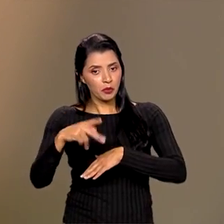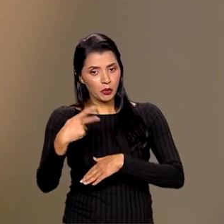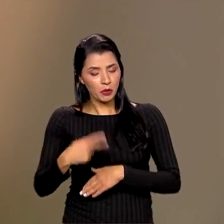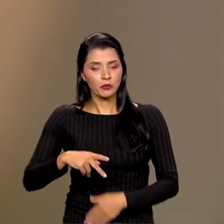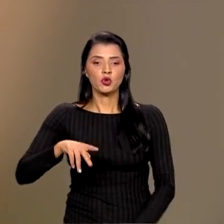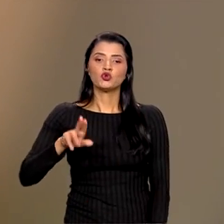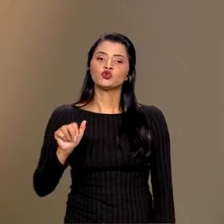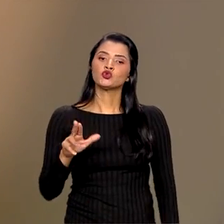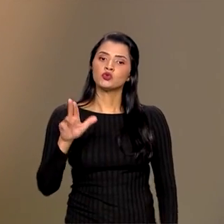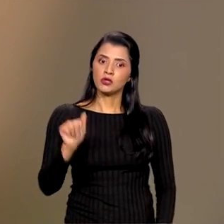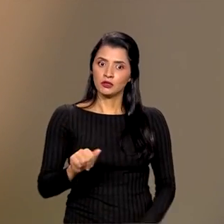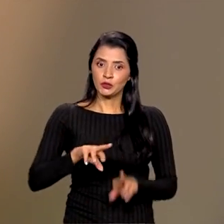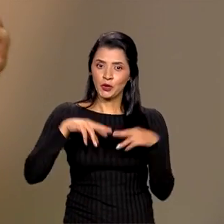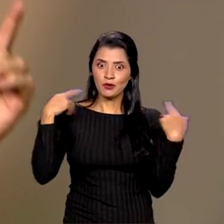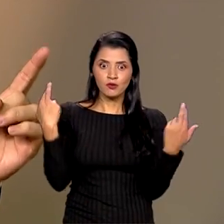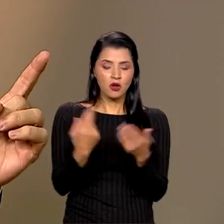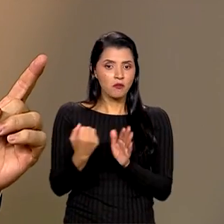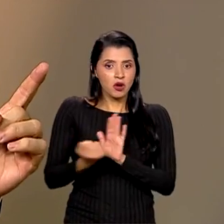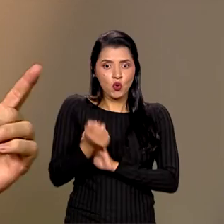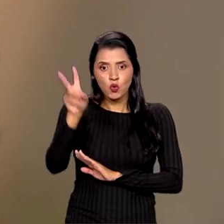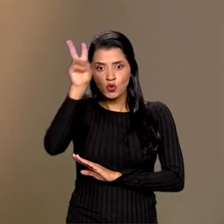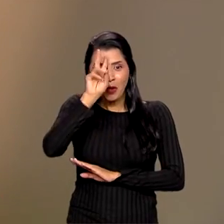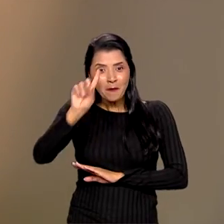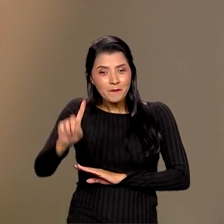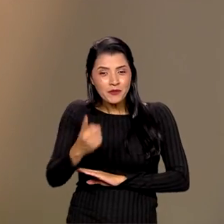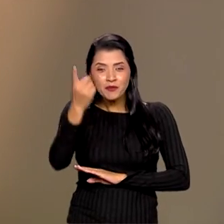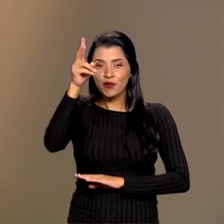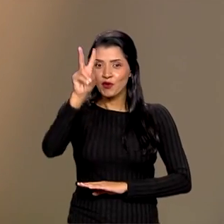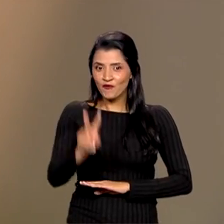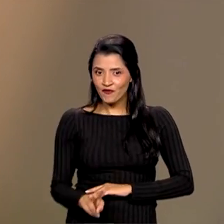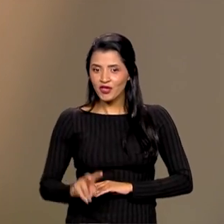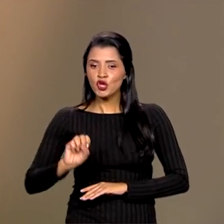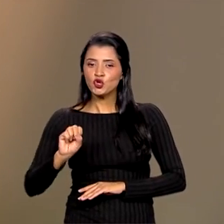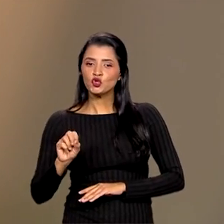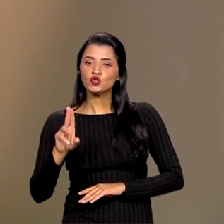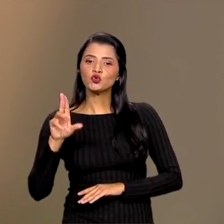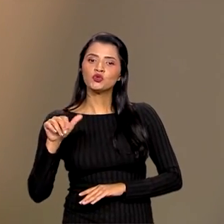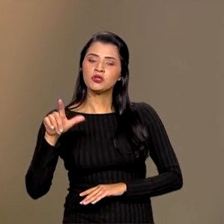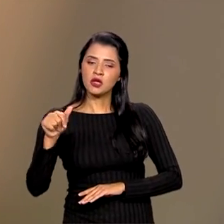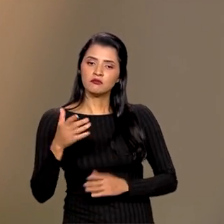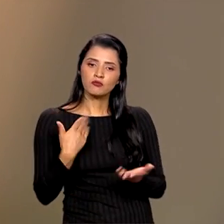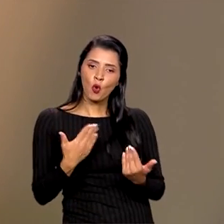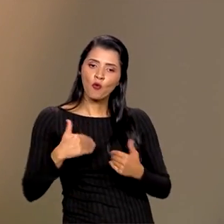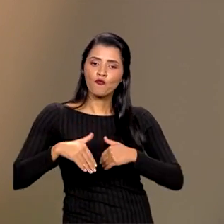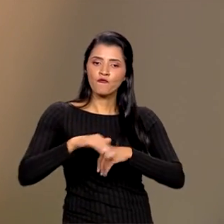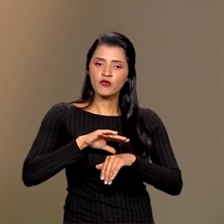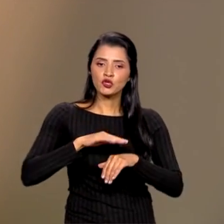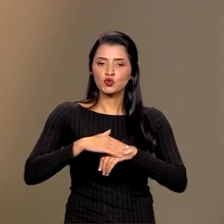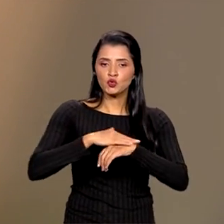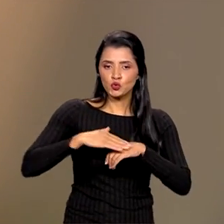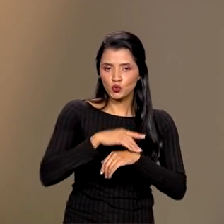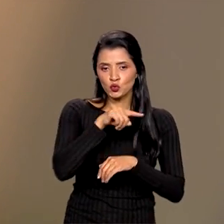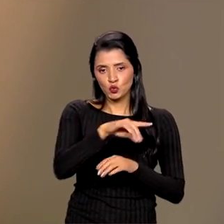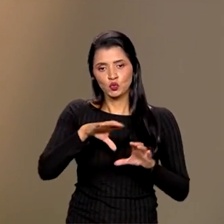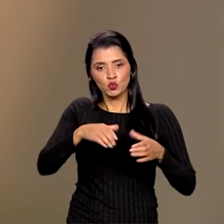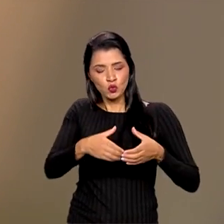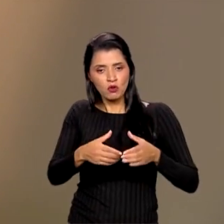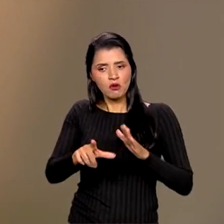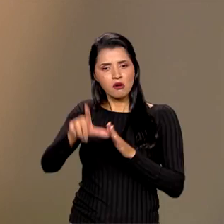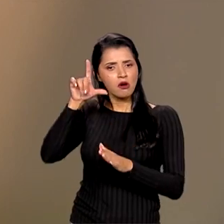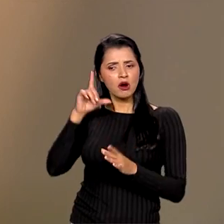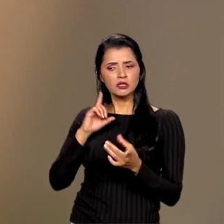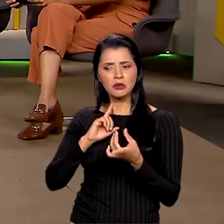histórica, porque foi a primeira vez que a Sudene conversou com o consórcio. Desde a fundação do consórcio, que não tinha tido nenhum diálogo